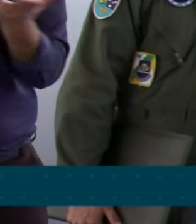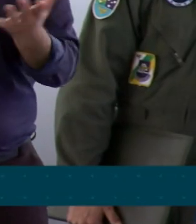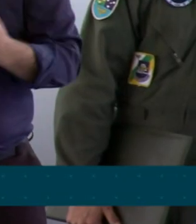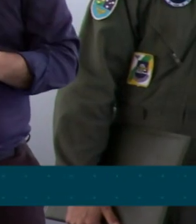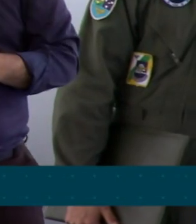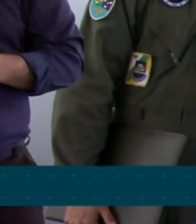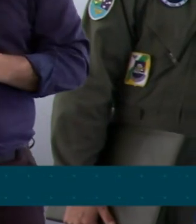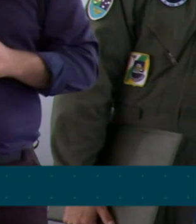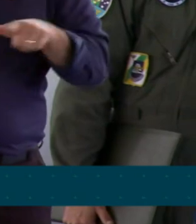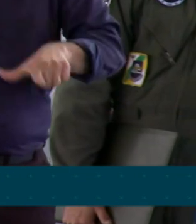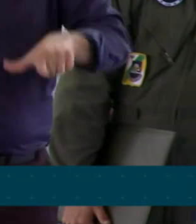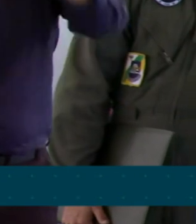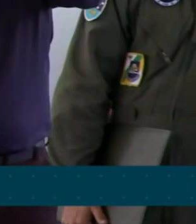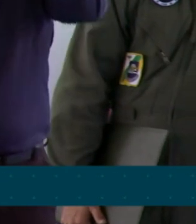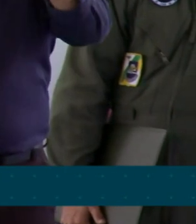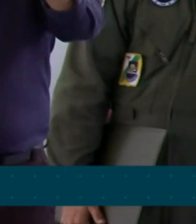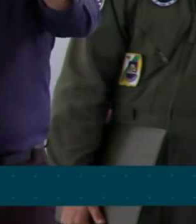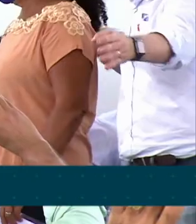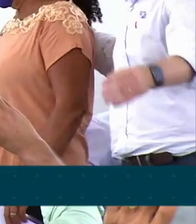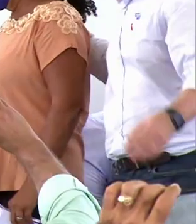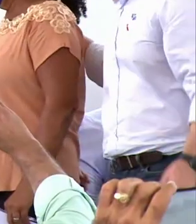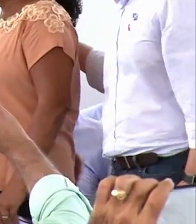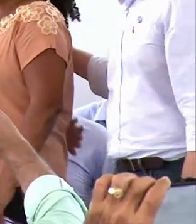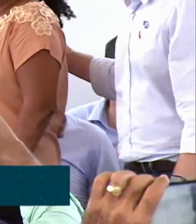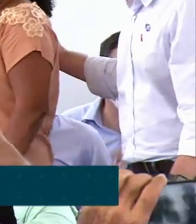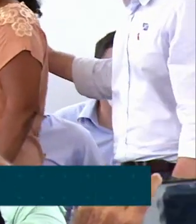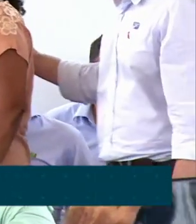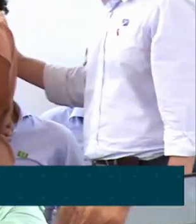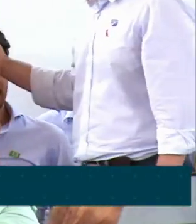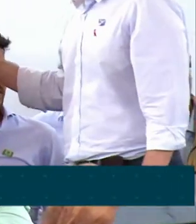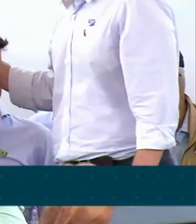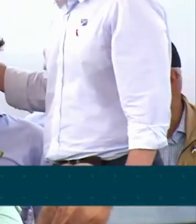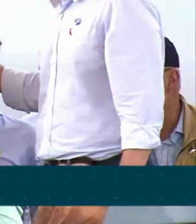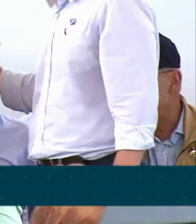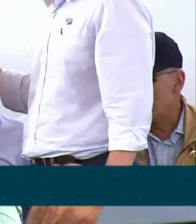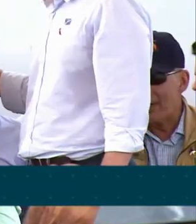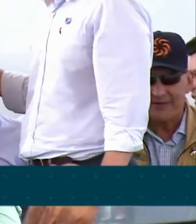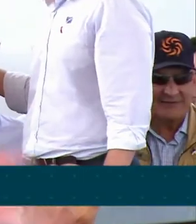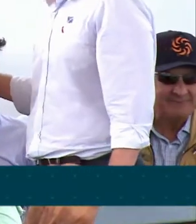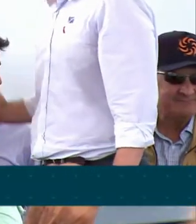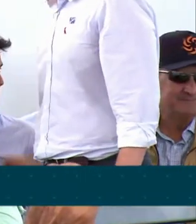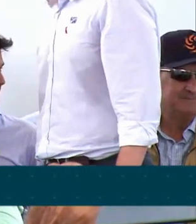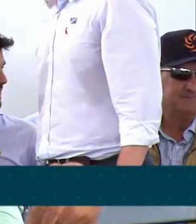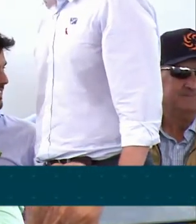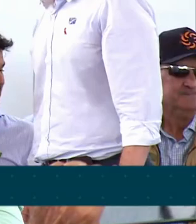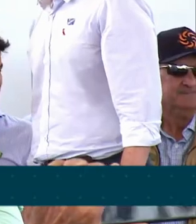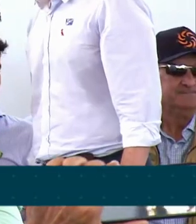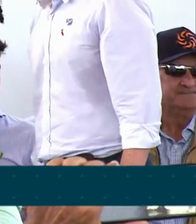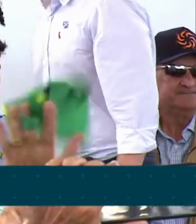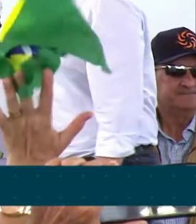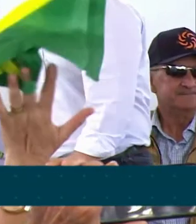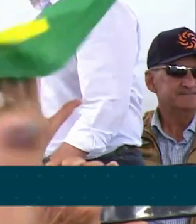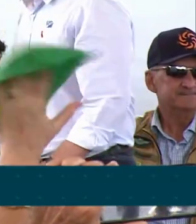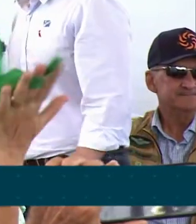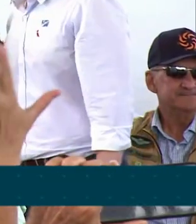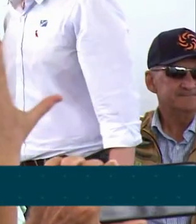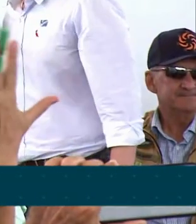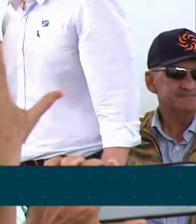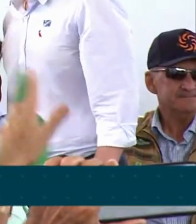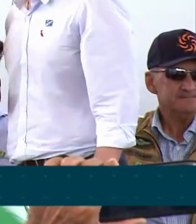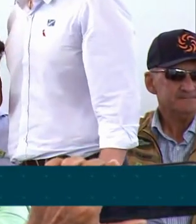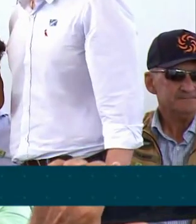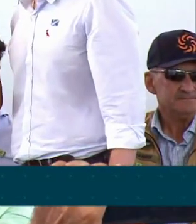ministra da Agricultura, Tereza Cristina, entregou os primeiros dos 1.060 títulos de propriedade de terra para